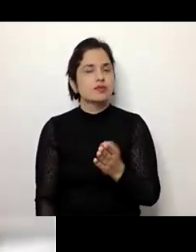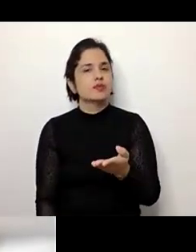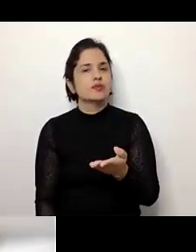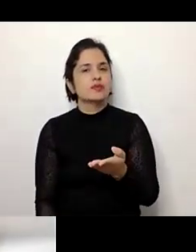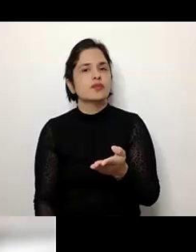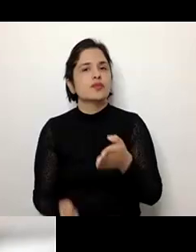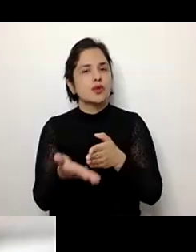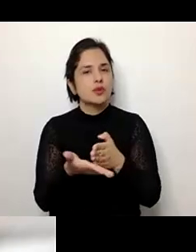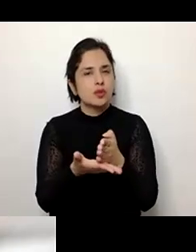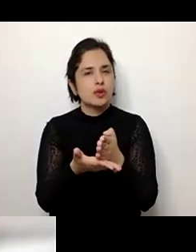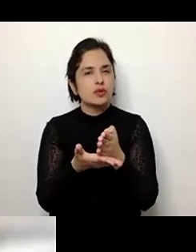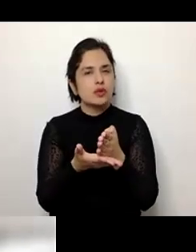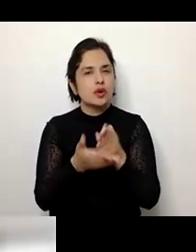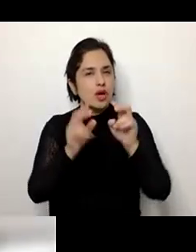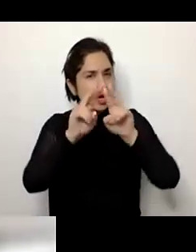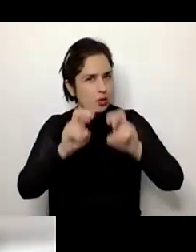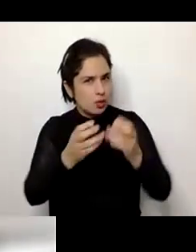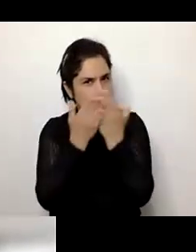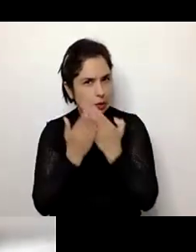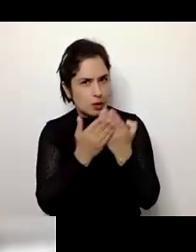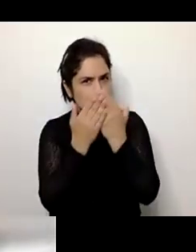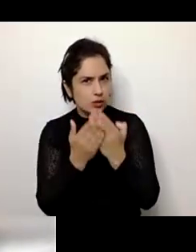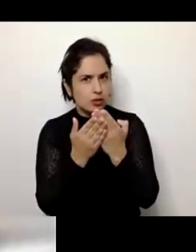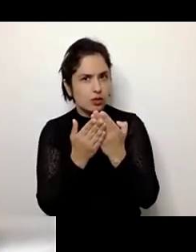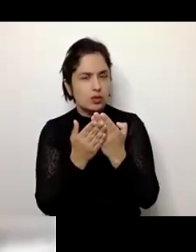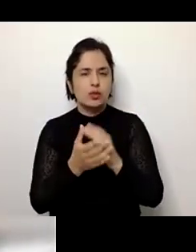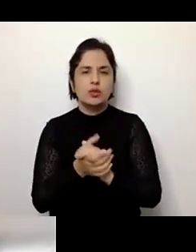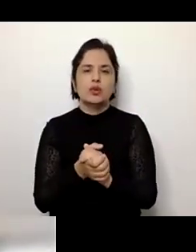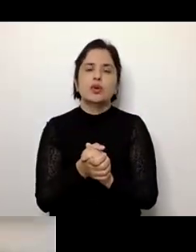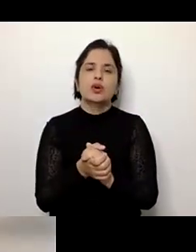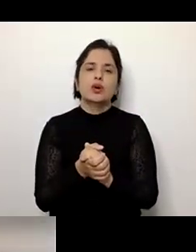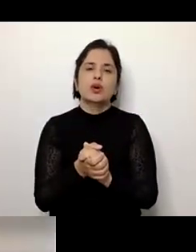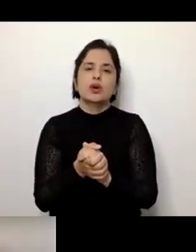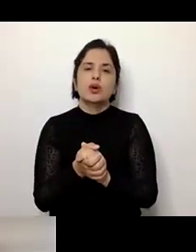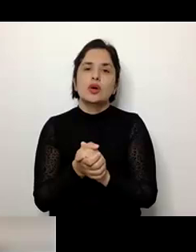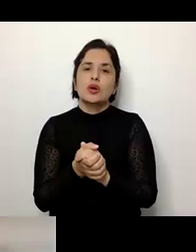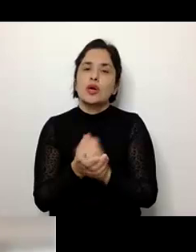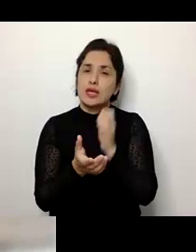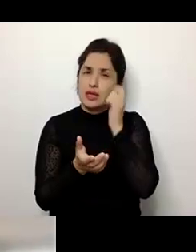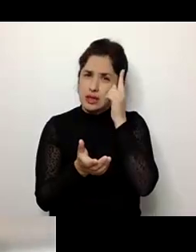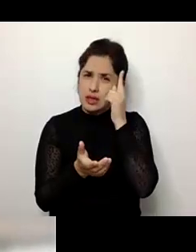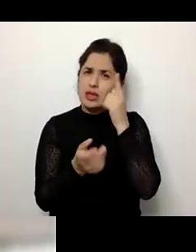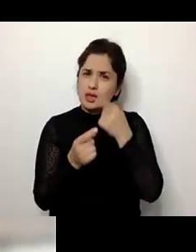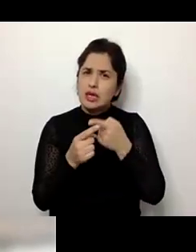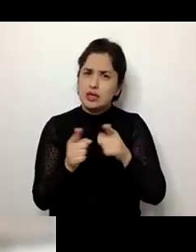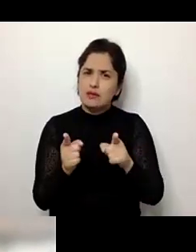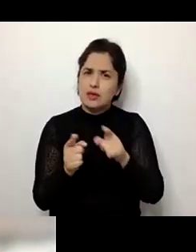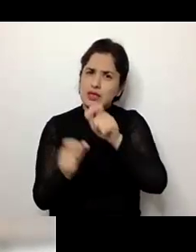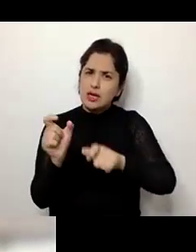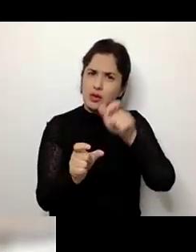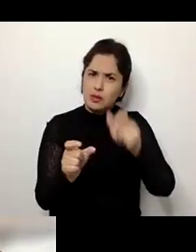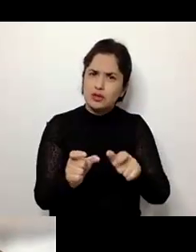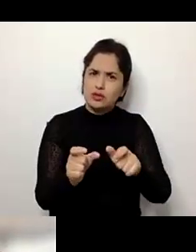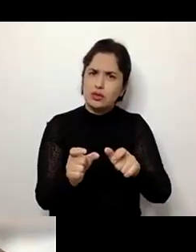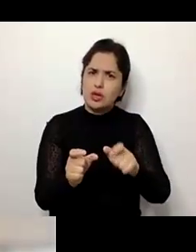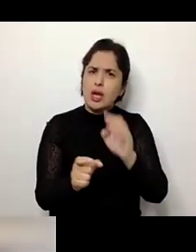partir de um estudo também feito na Espanha. Então, a gente entende um pouco essa diferença, mas eles quiseram ver o